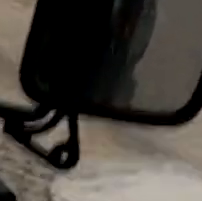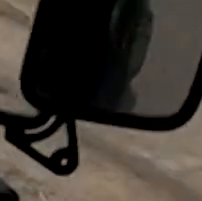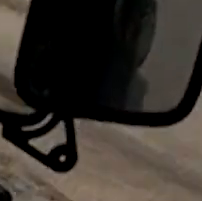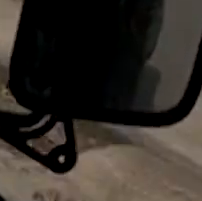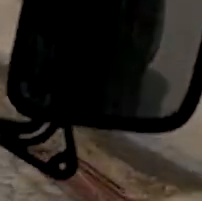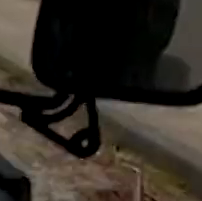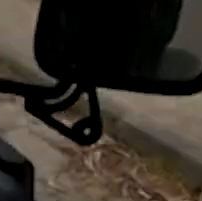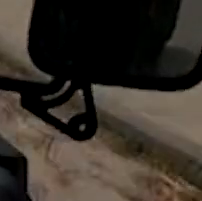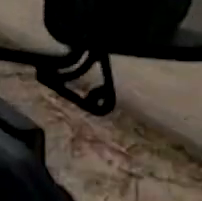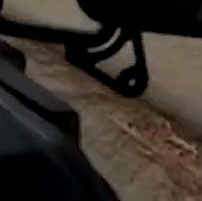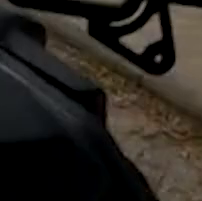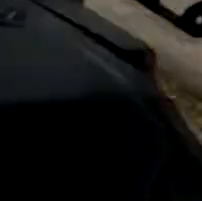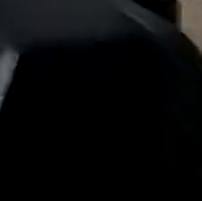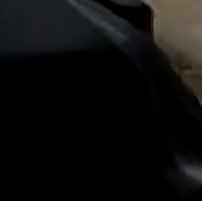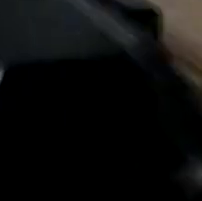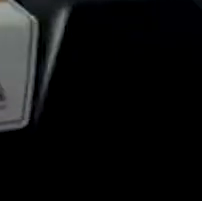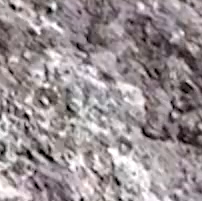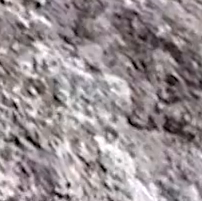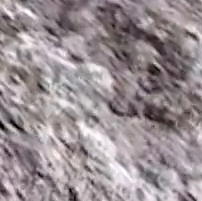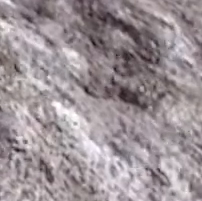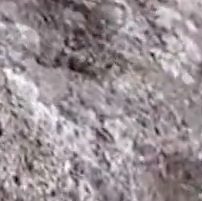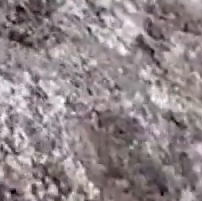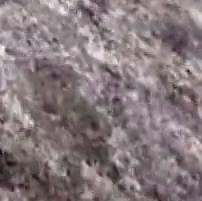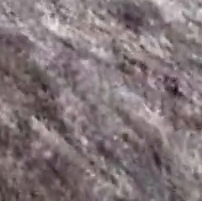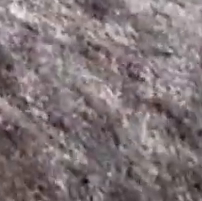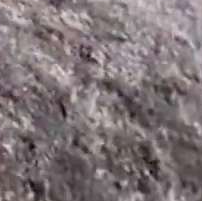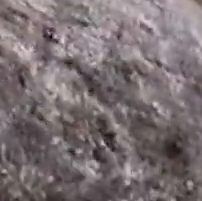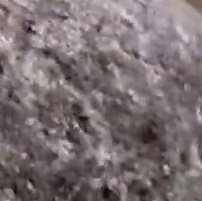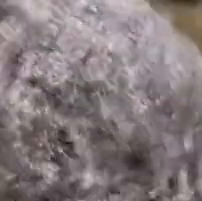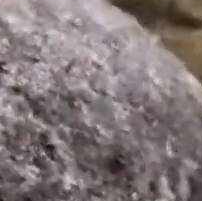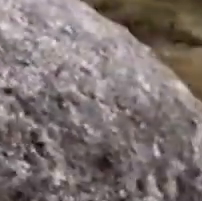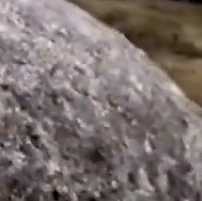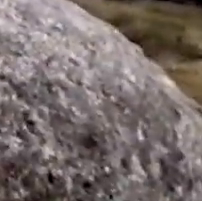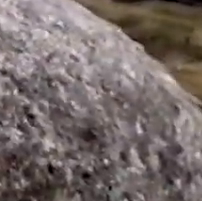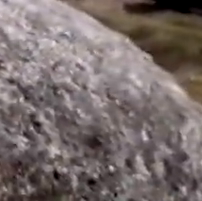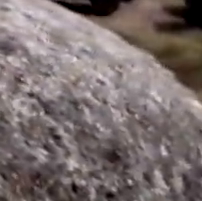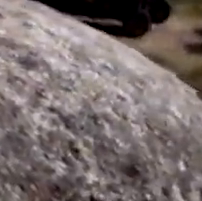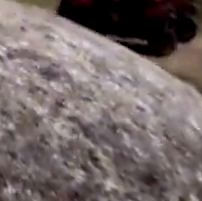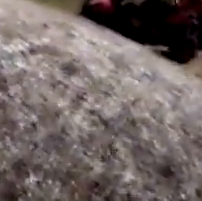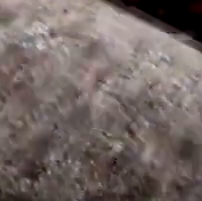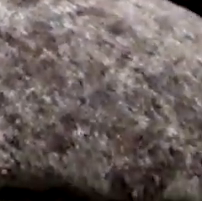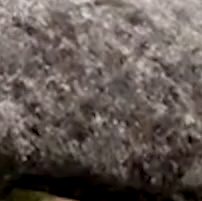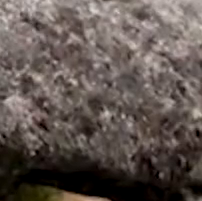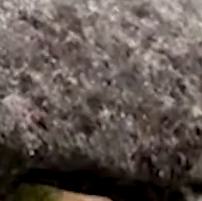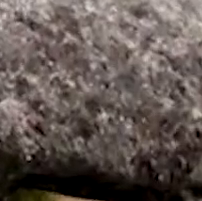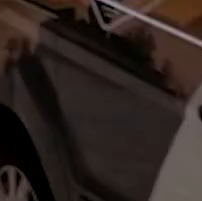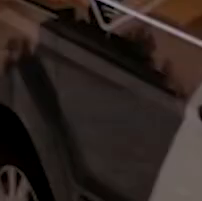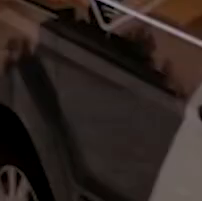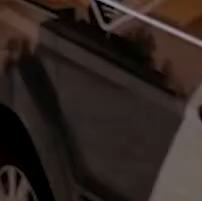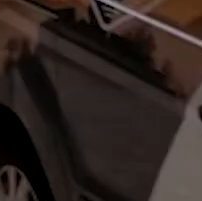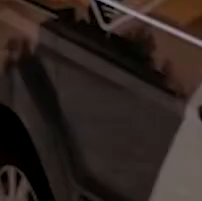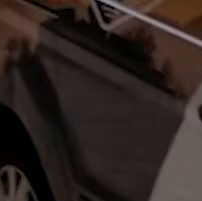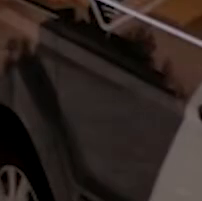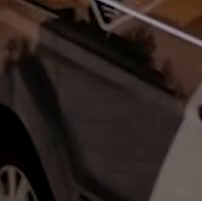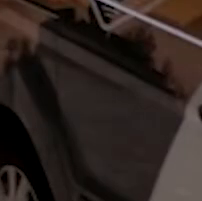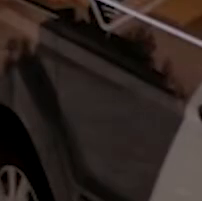serviço já não tem mãos a medir para a procura verificada este ano Já tivemos um pedido de festa no fundo para celebrar o